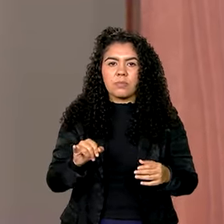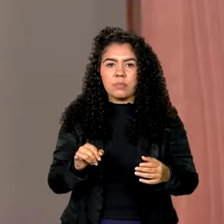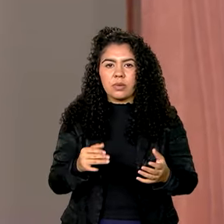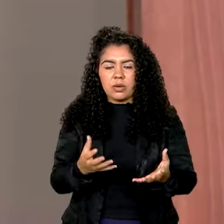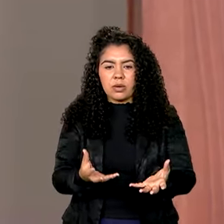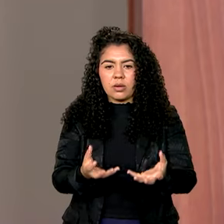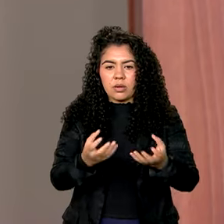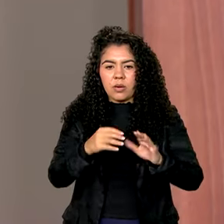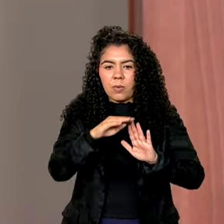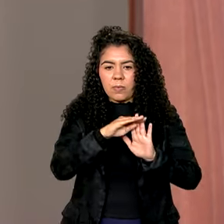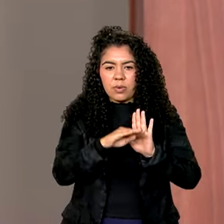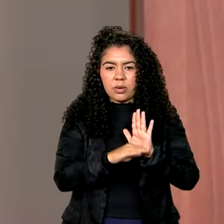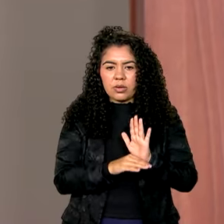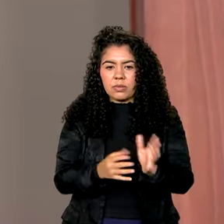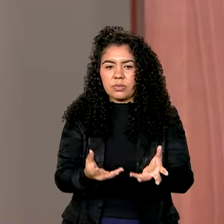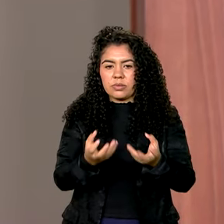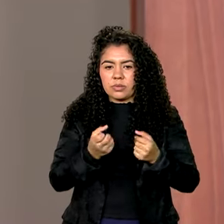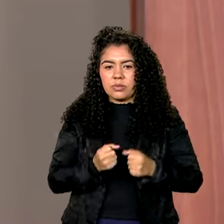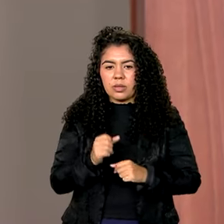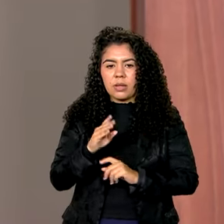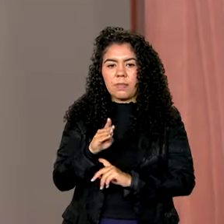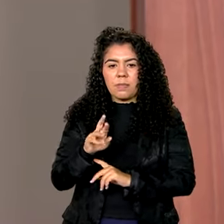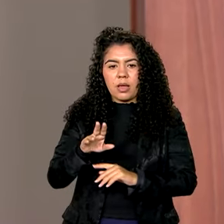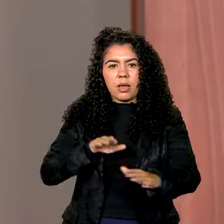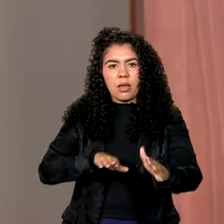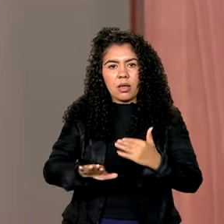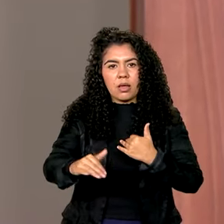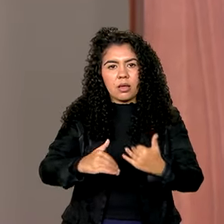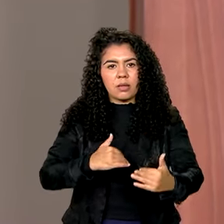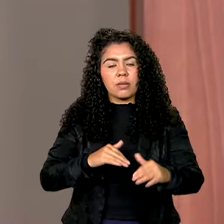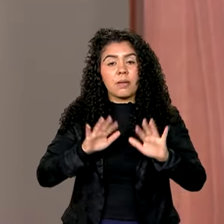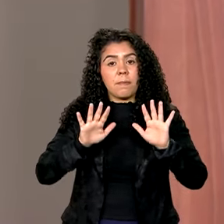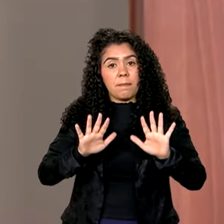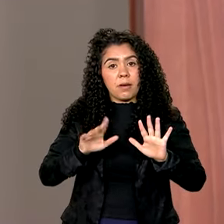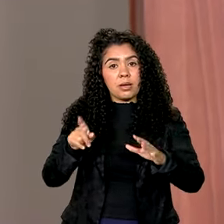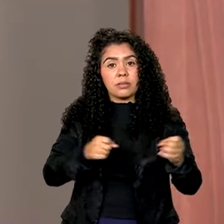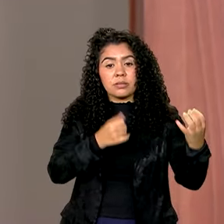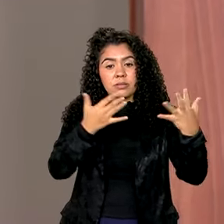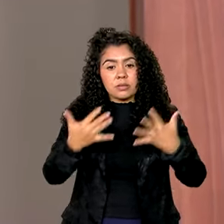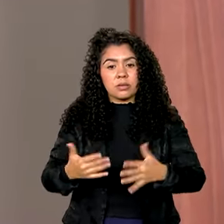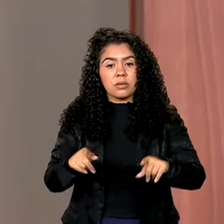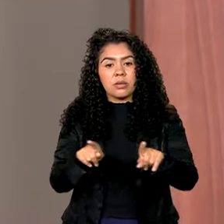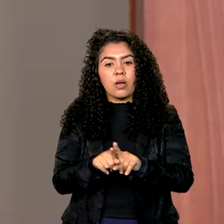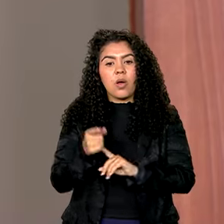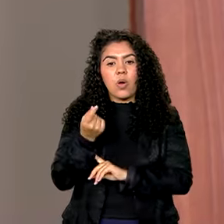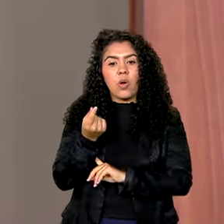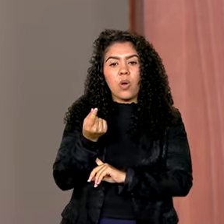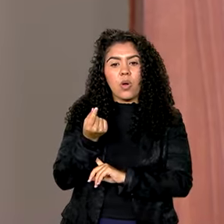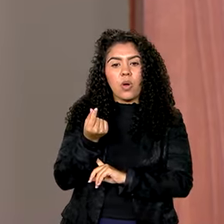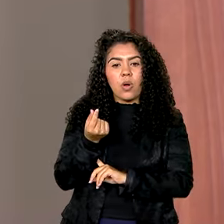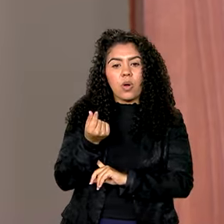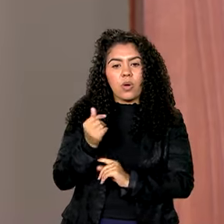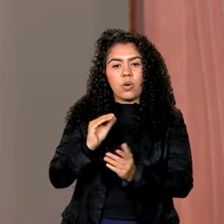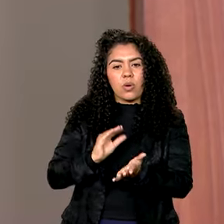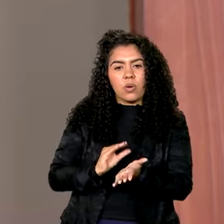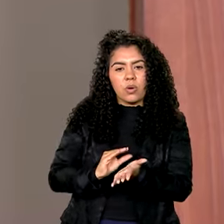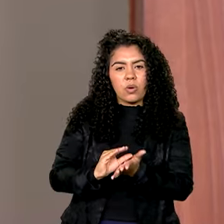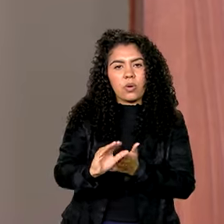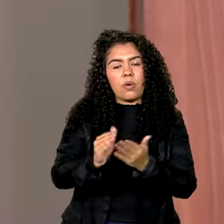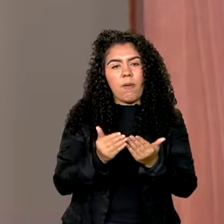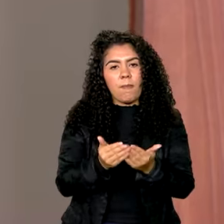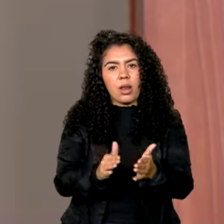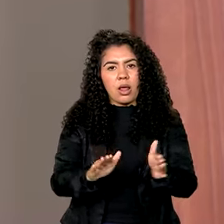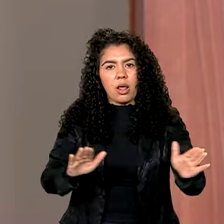sobre isso, sobre o programa de concessão das rodovias federais. Segundo ele, os recursos vão ser ampliados, os